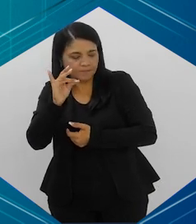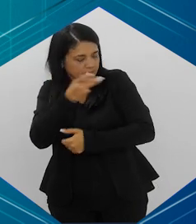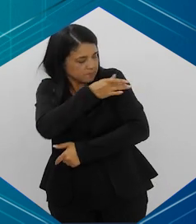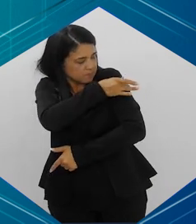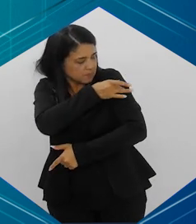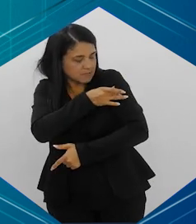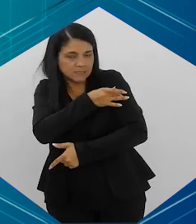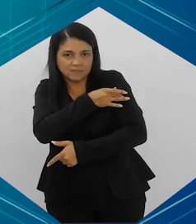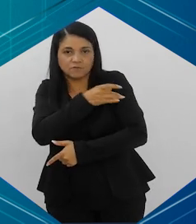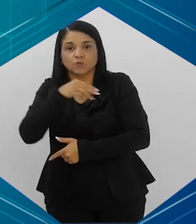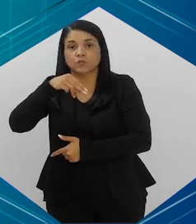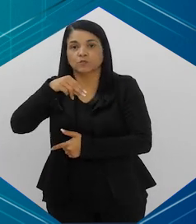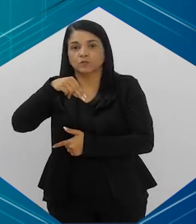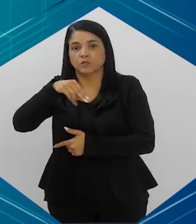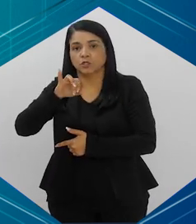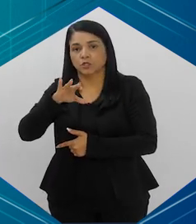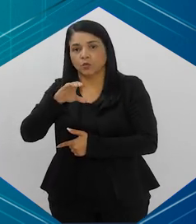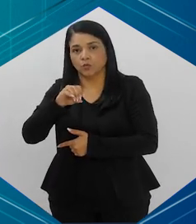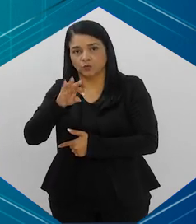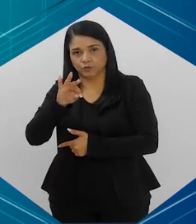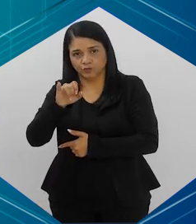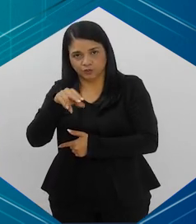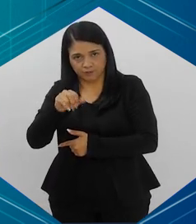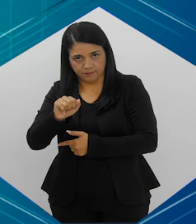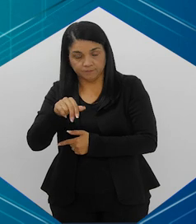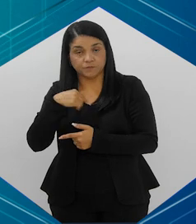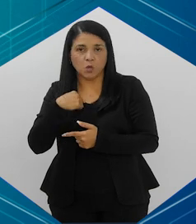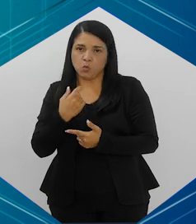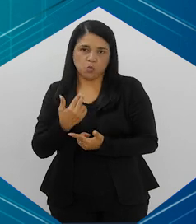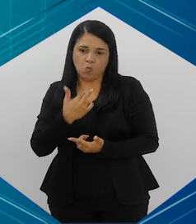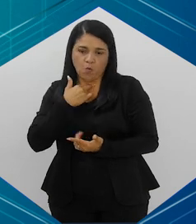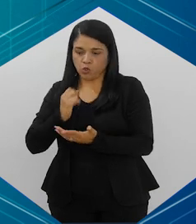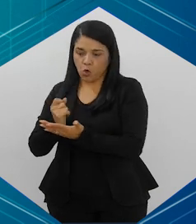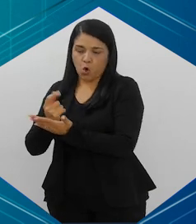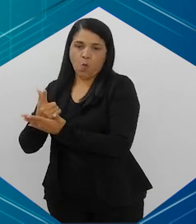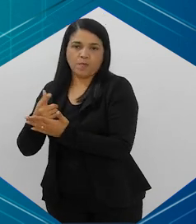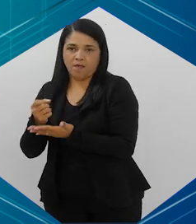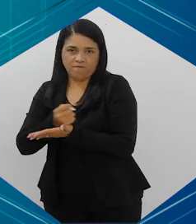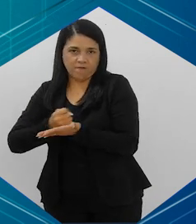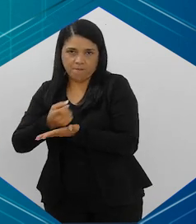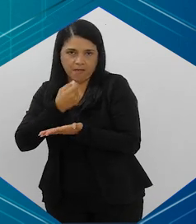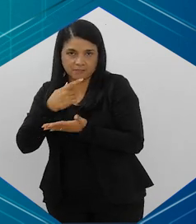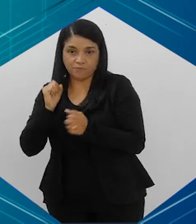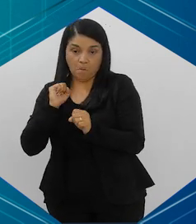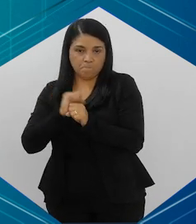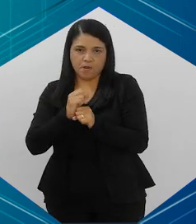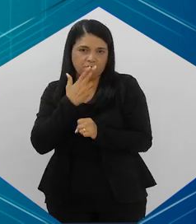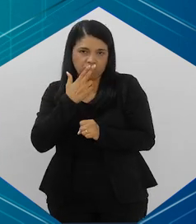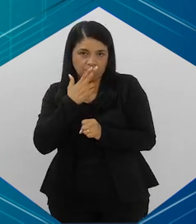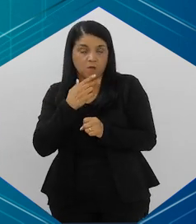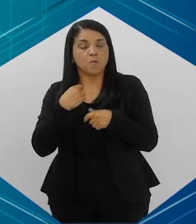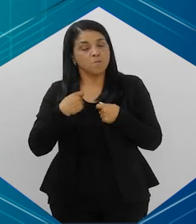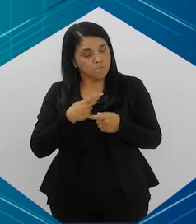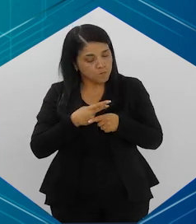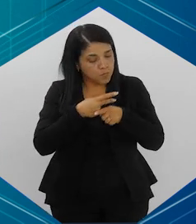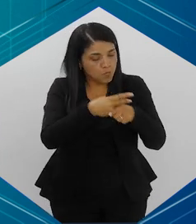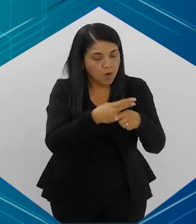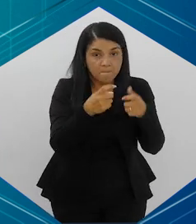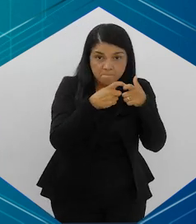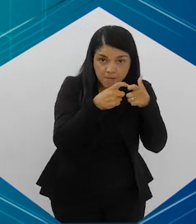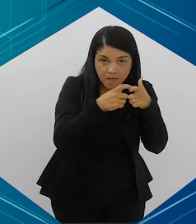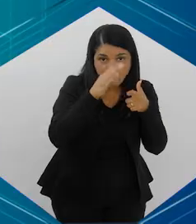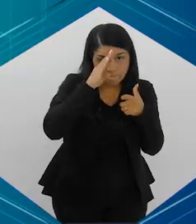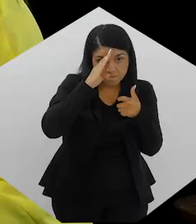nicotina e assim por diante. Obviamente, eu não posso numa farmácia comprar isso e achar que eu vou parar de fumar. Eu tenho que procurar um